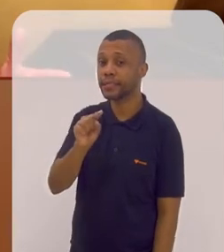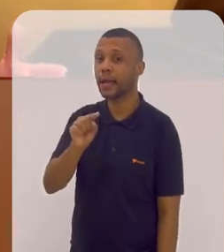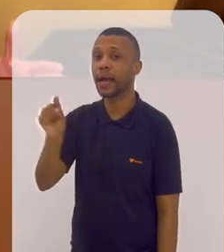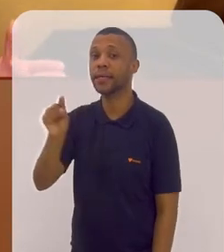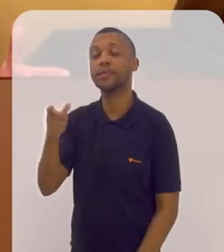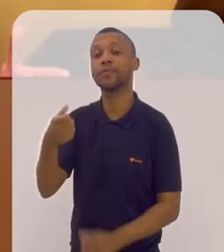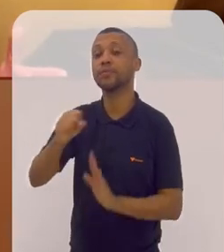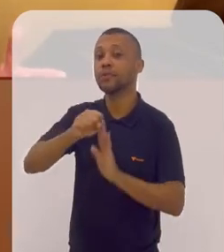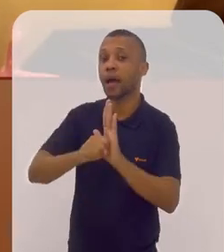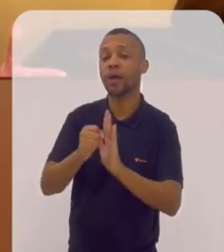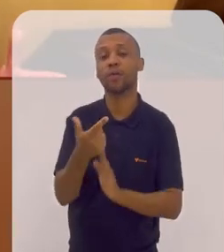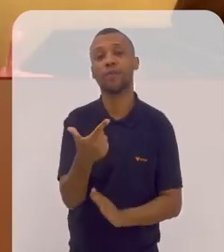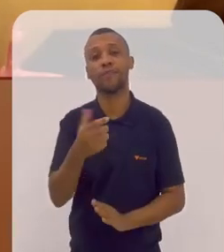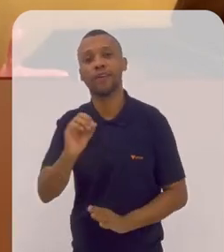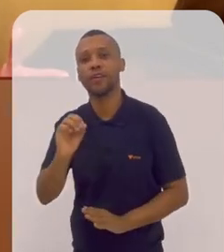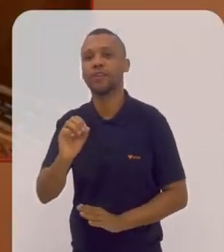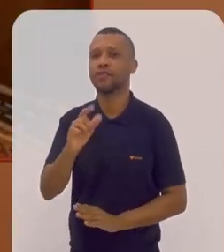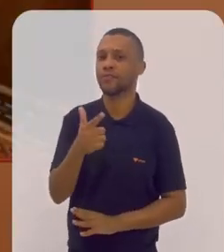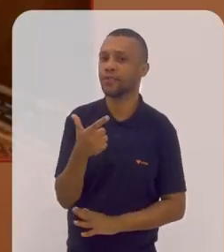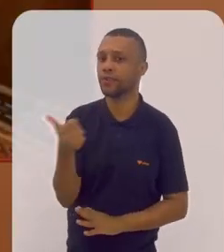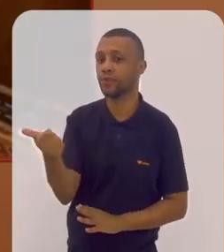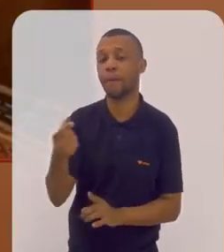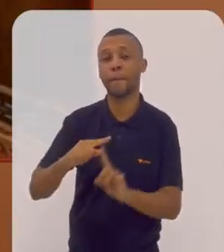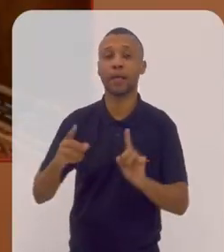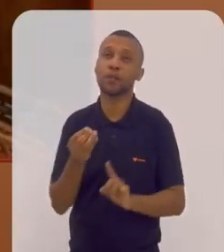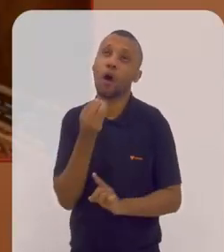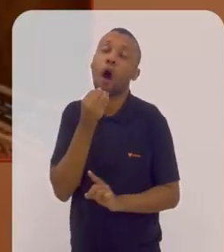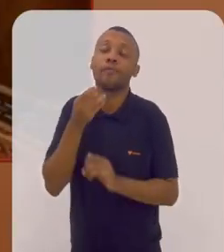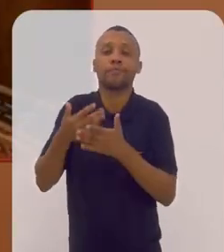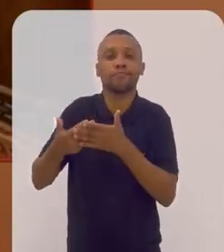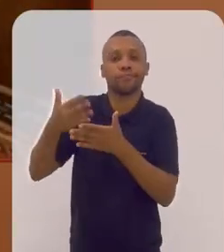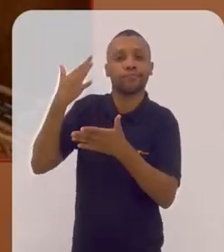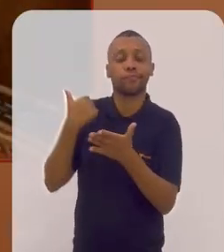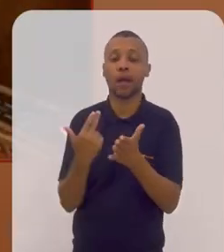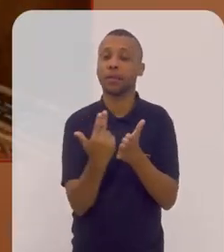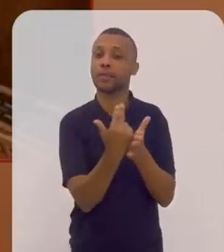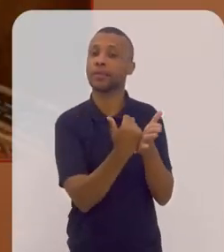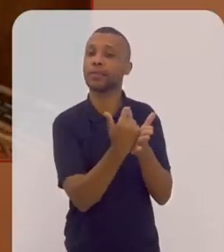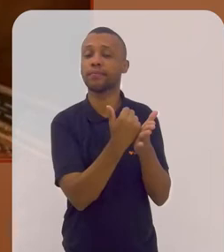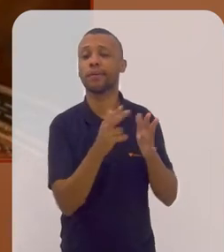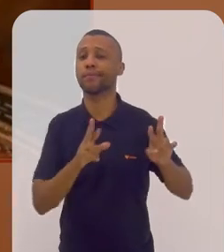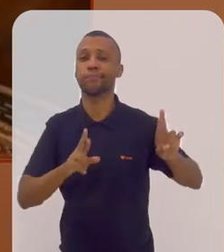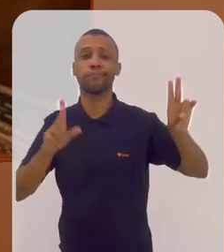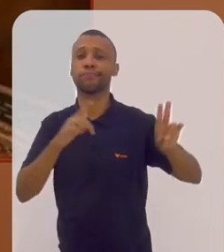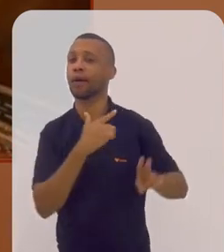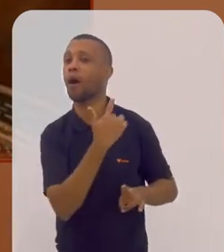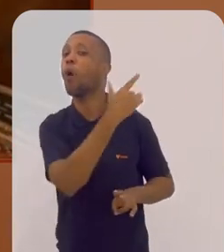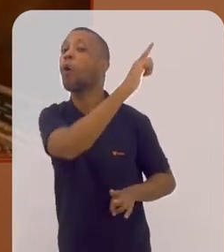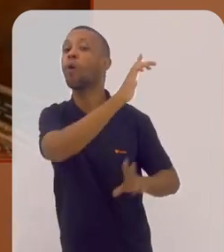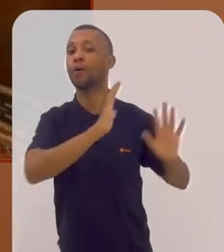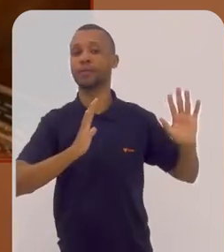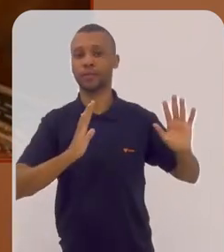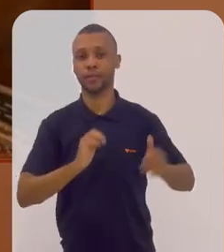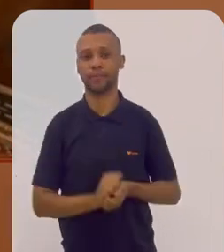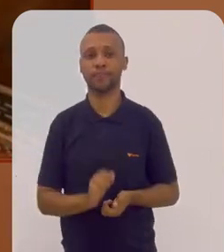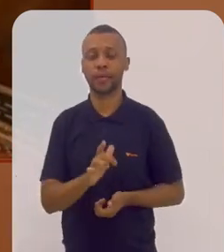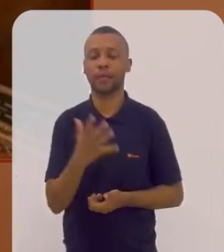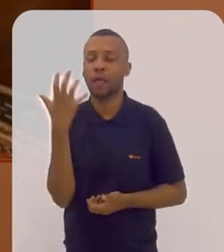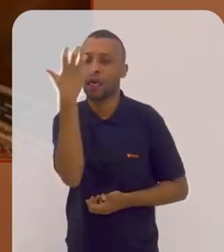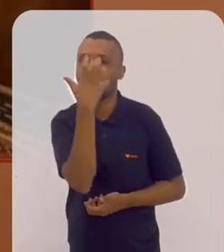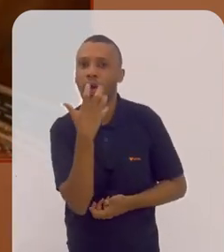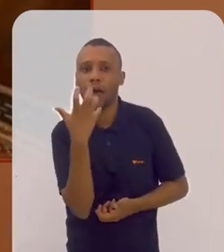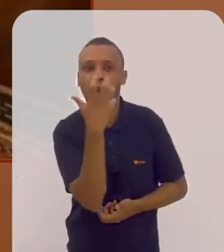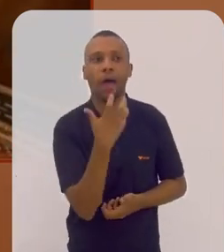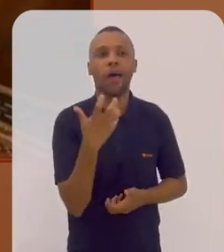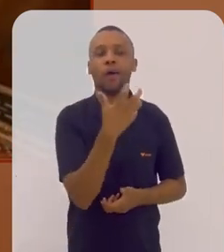do século XX e XXI, mas só que, obviamente, naquele momento as cifras eram outras. Mas isso também foi uma